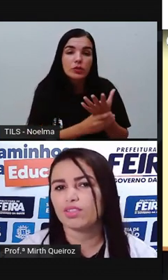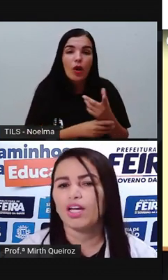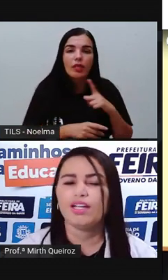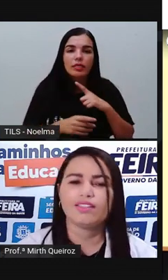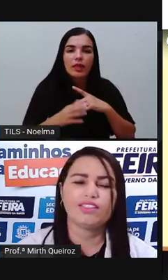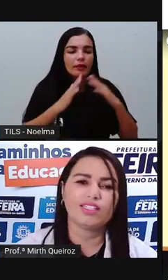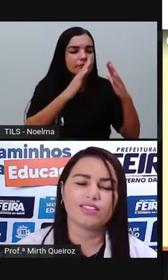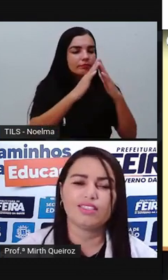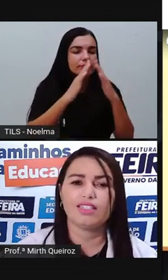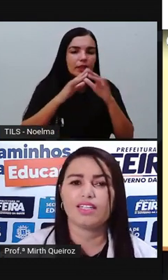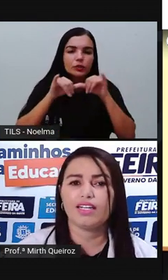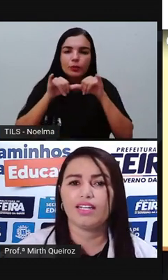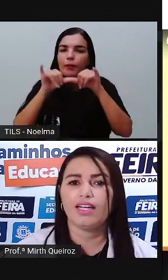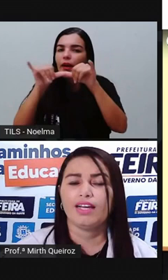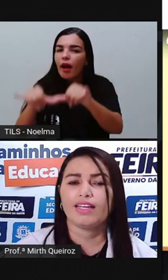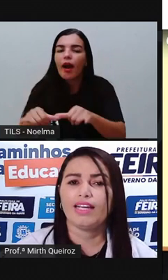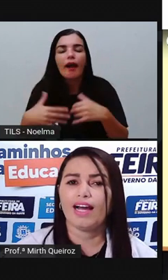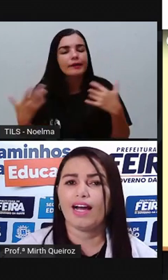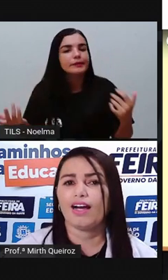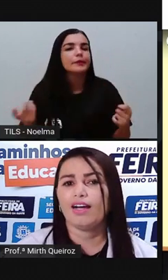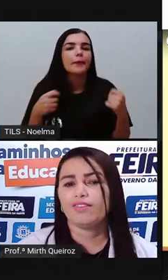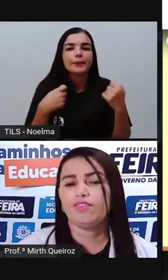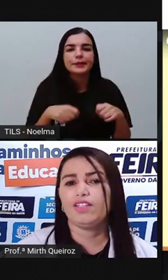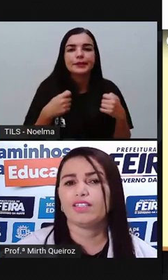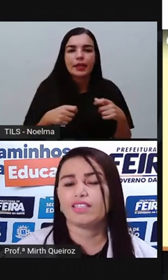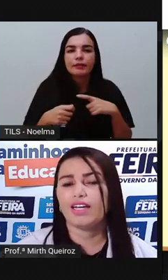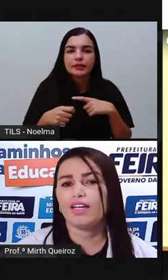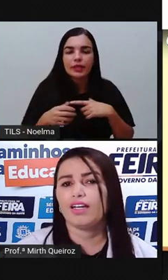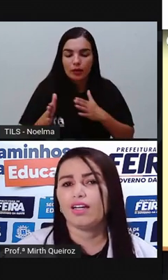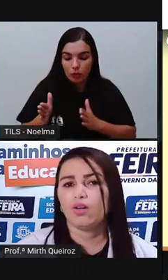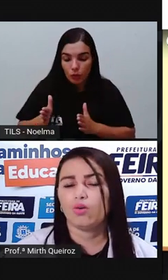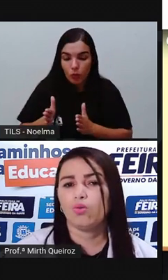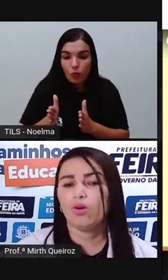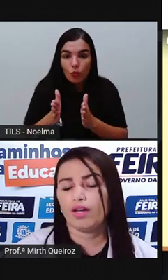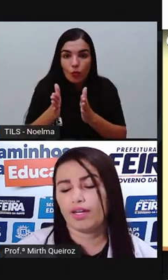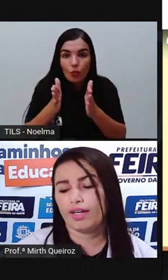comércios, tinha que criar vias, né?